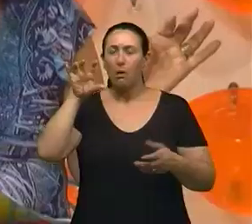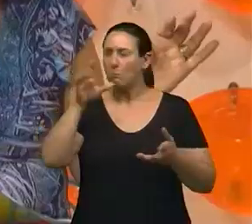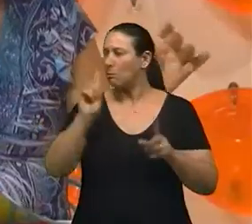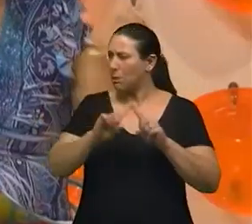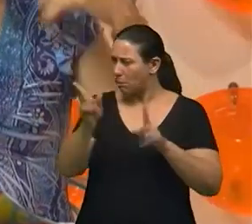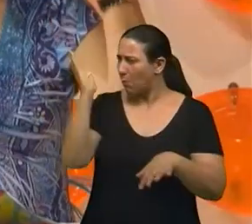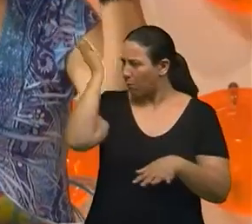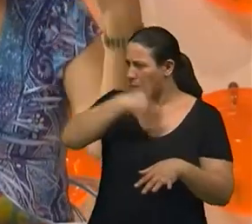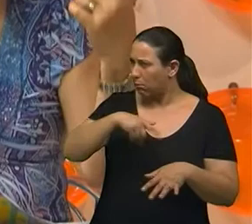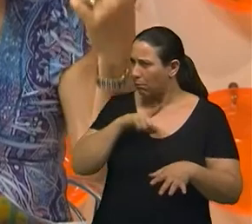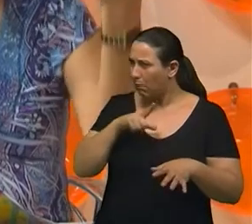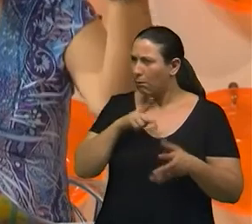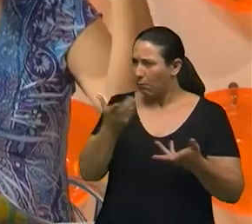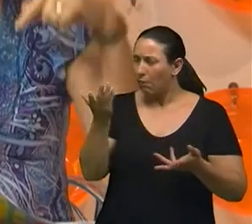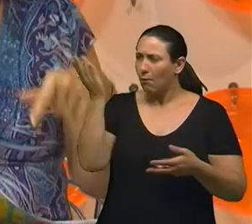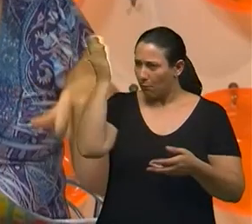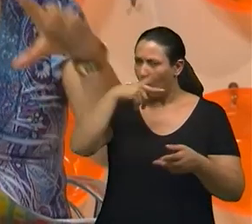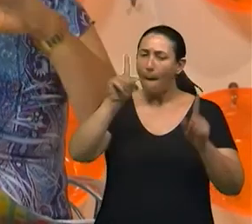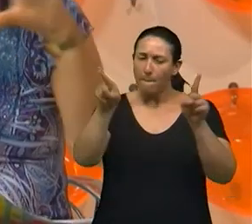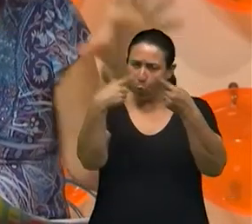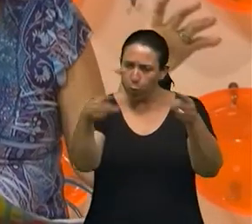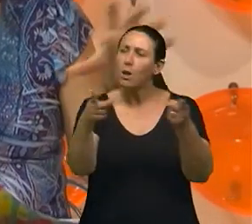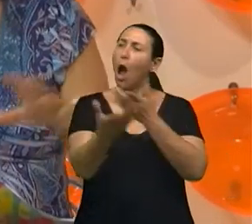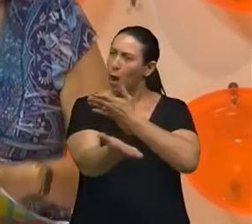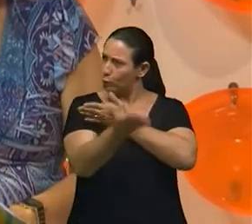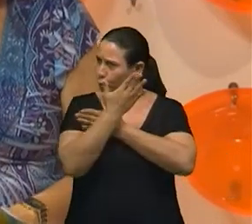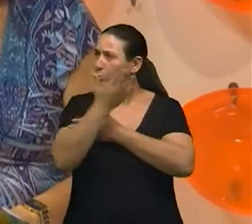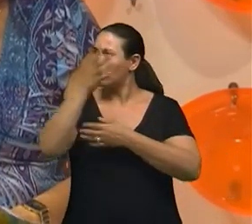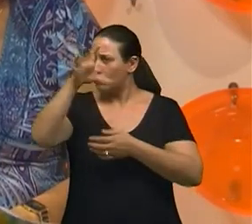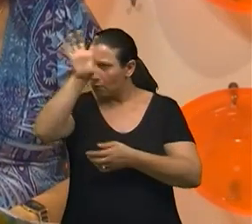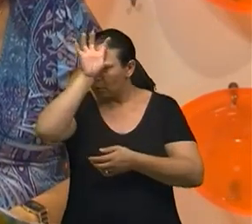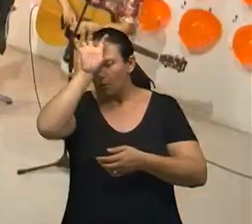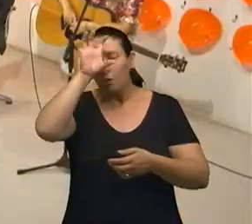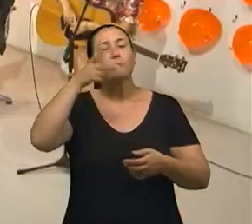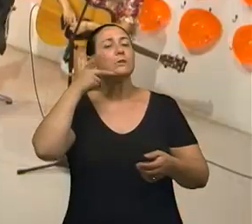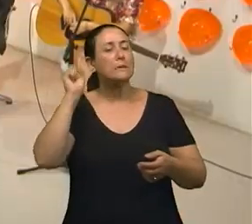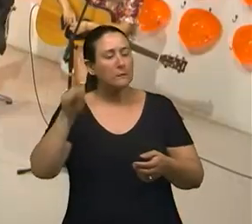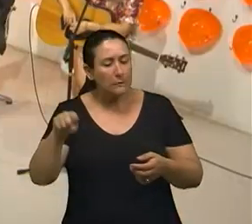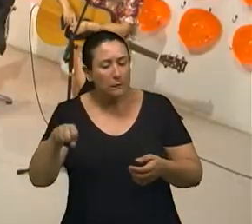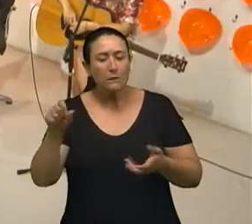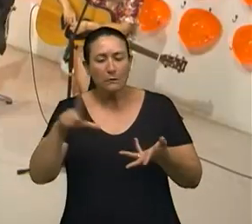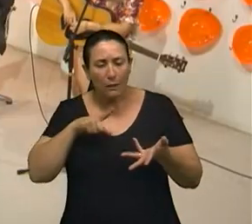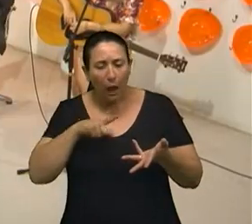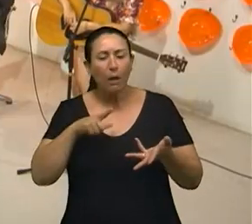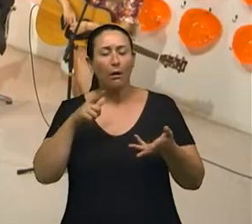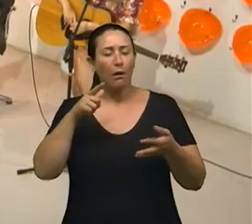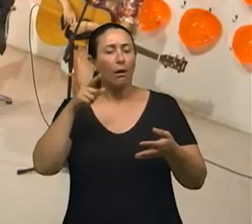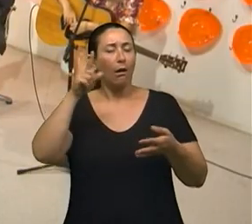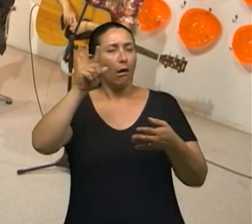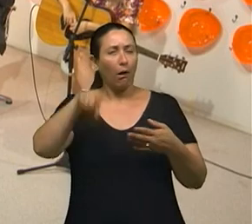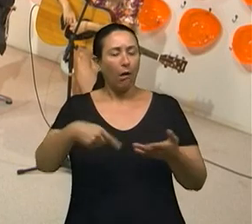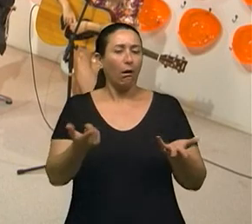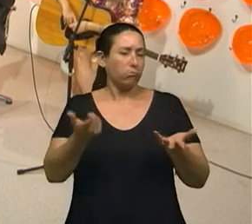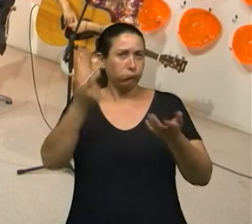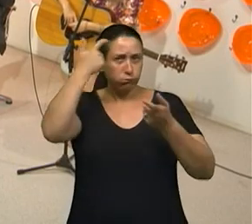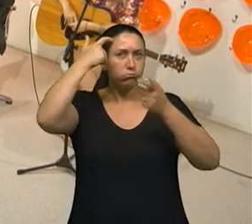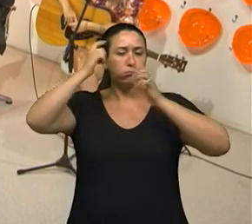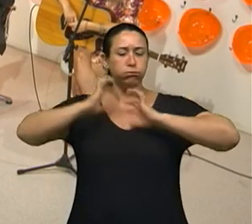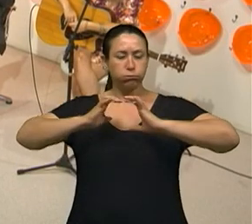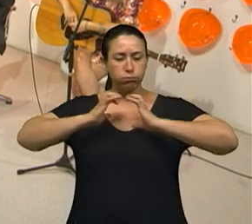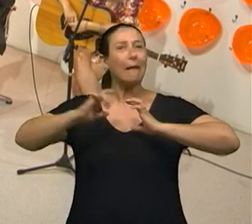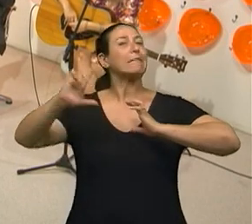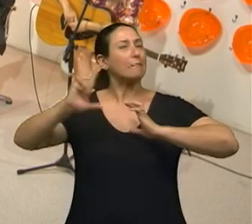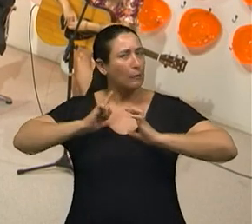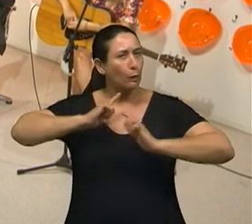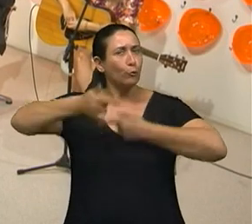comprovação. Com a música, a memorização da letra é mais fácil. nós temos um funcionamento cerebral, tanto que existe até